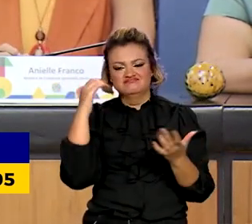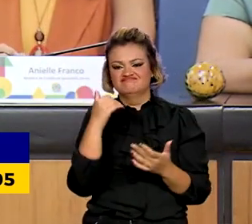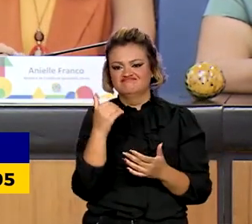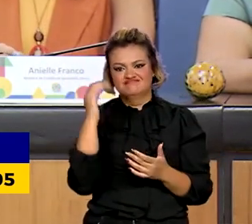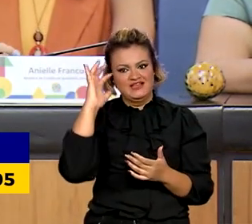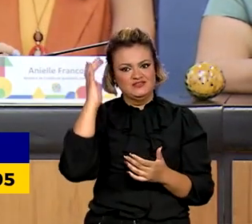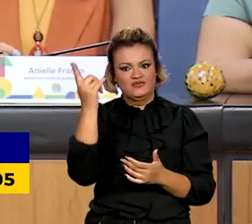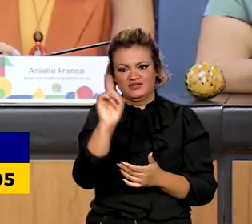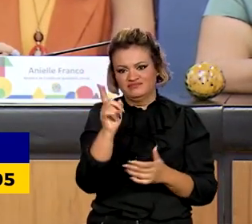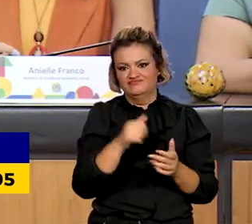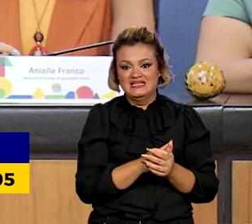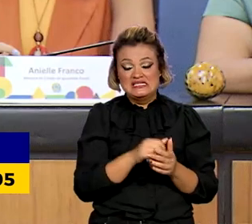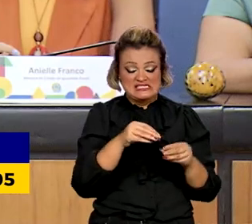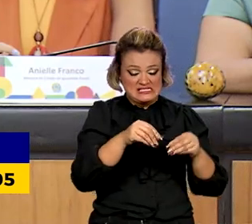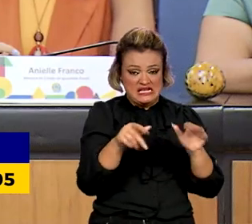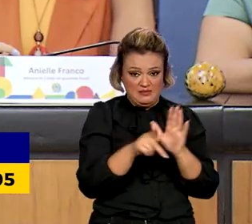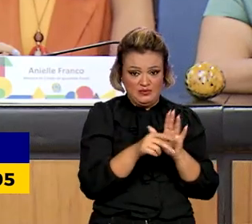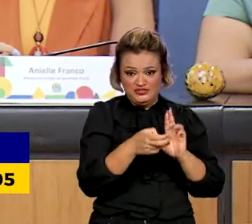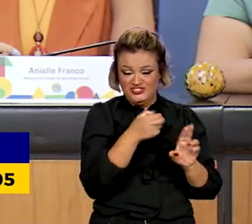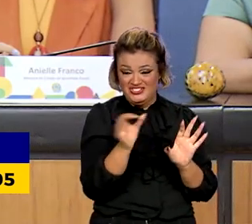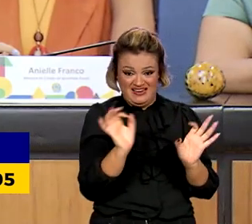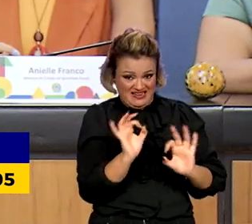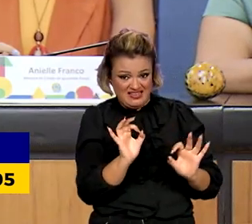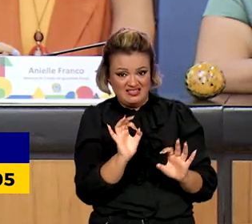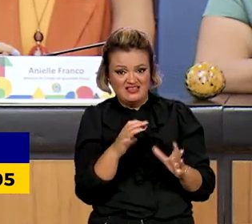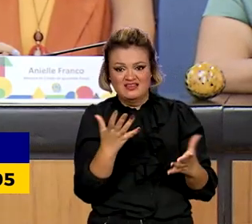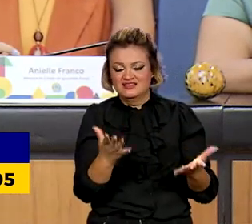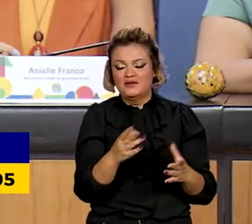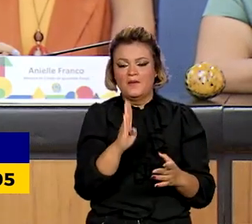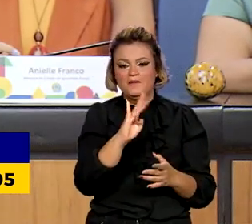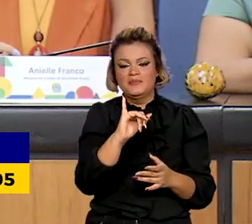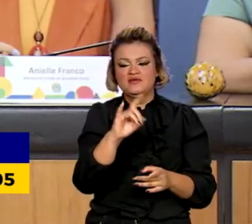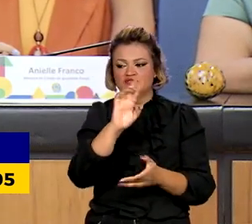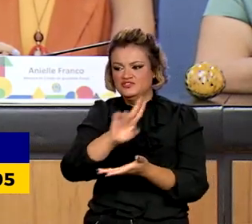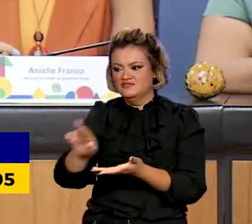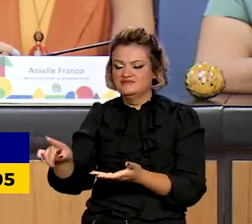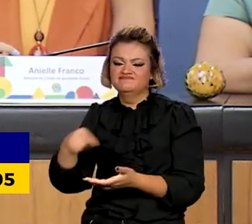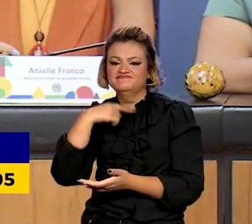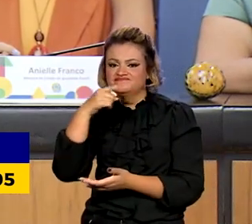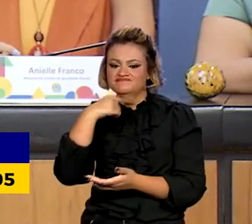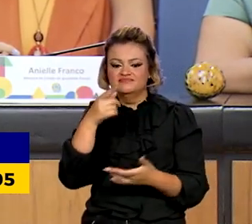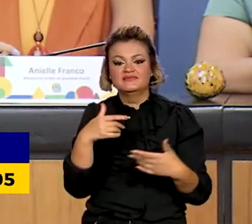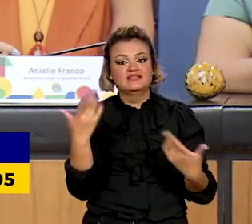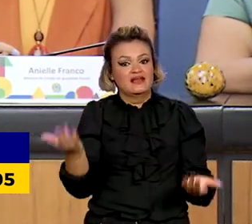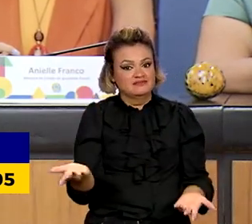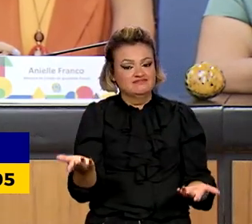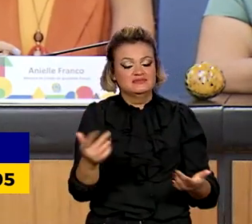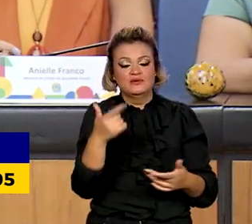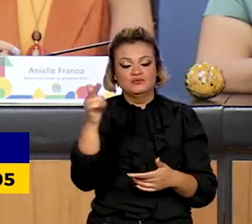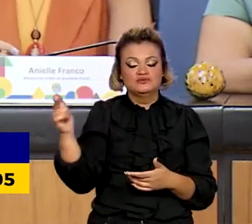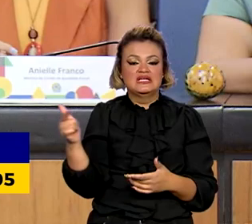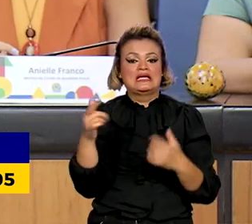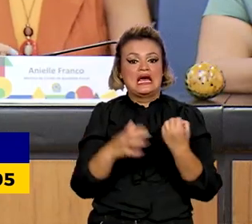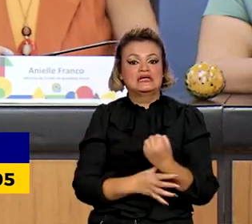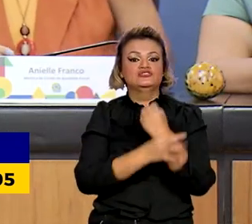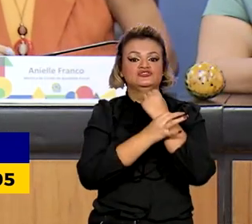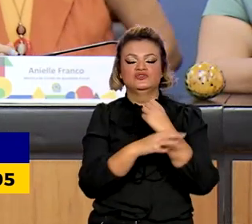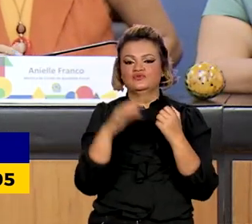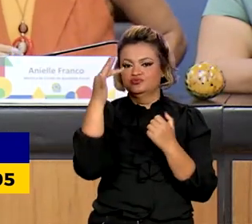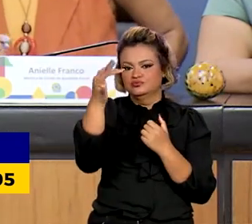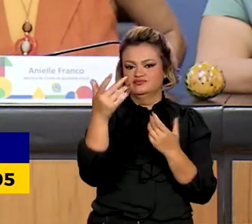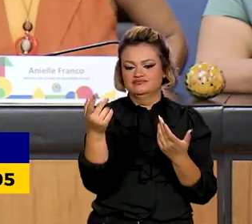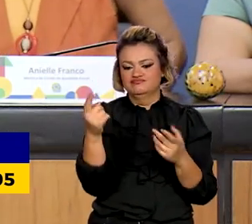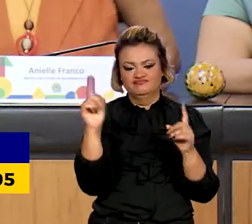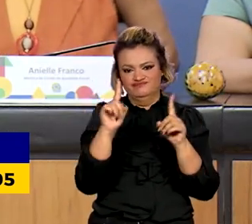terras indígenas não há biodiversidade viva e assim não há garantia de futuro.